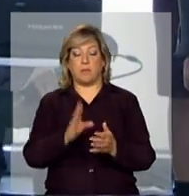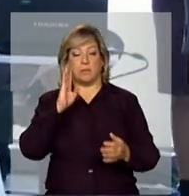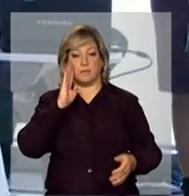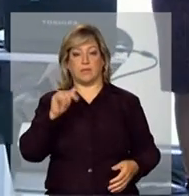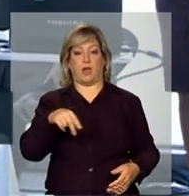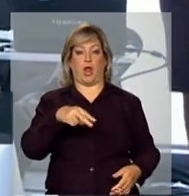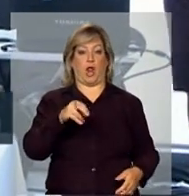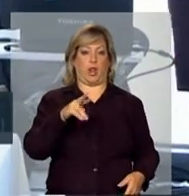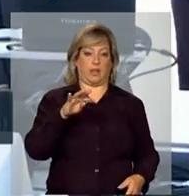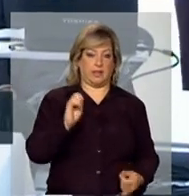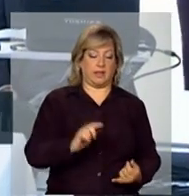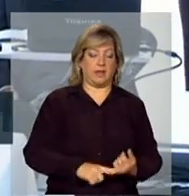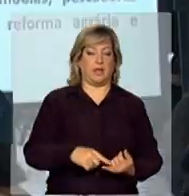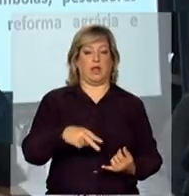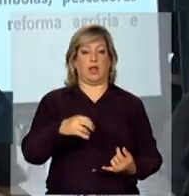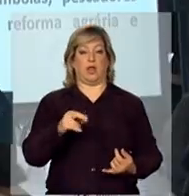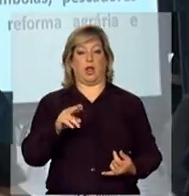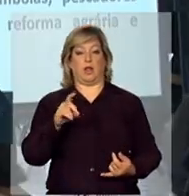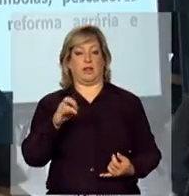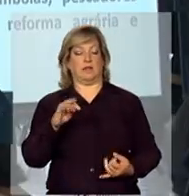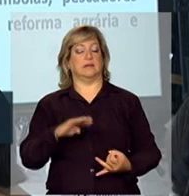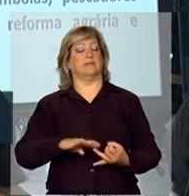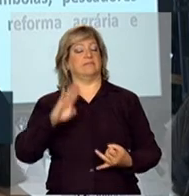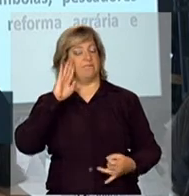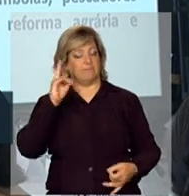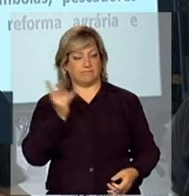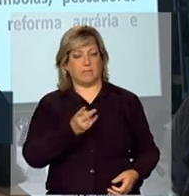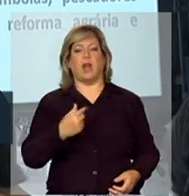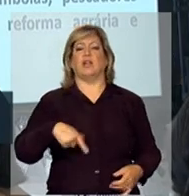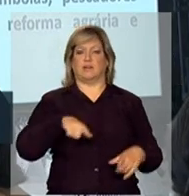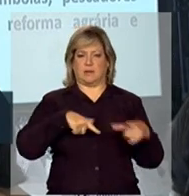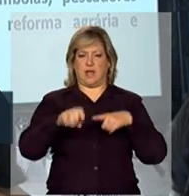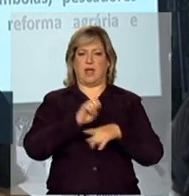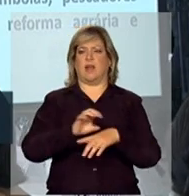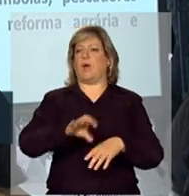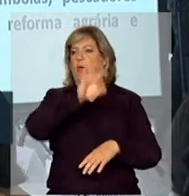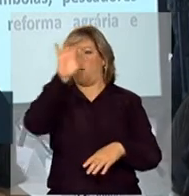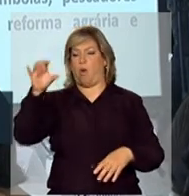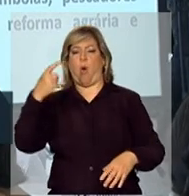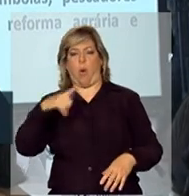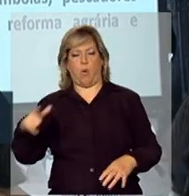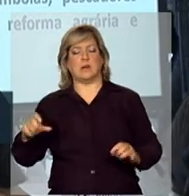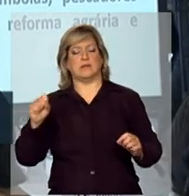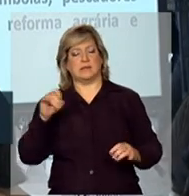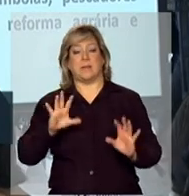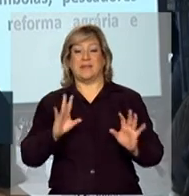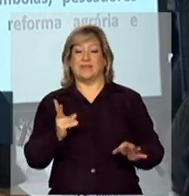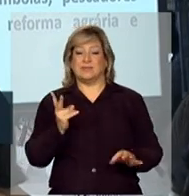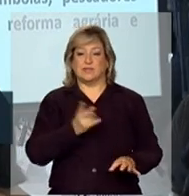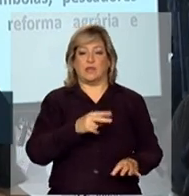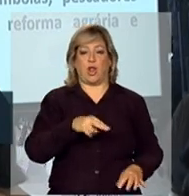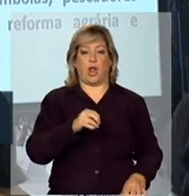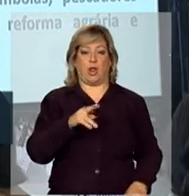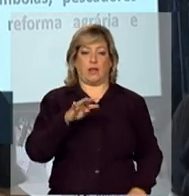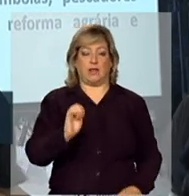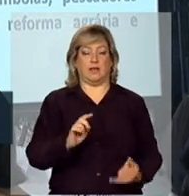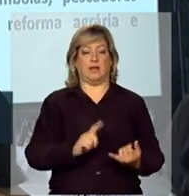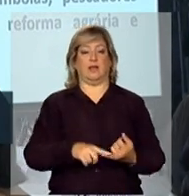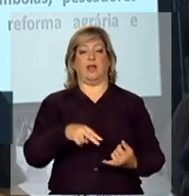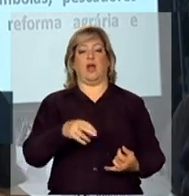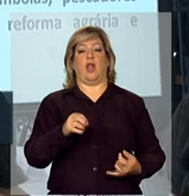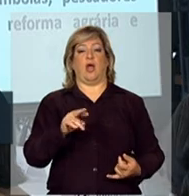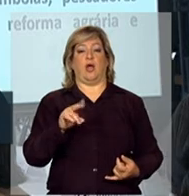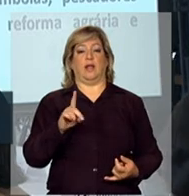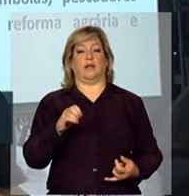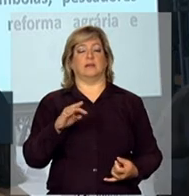o Norte e o Nordeste brasileiros, até estamos atuando em outros estados, em parceria com os estados, então, os estados estão entrando, dando